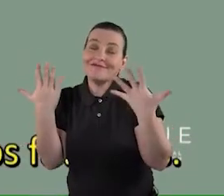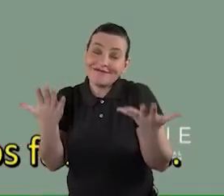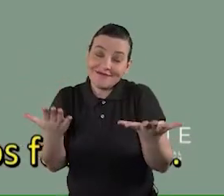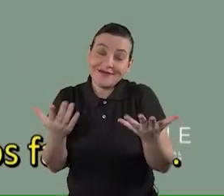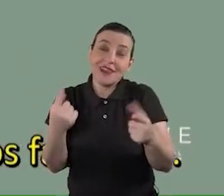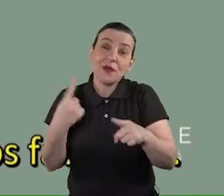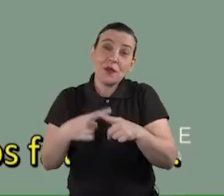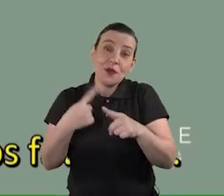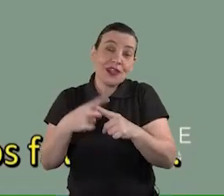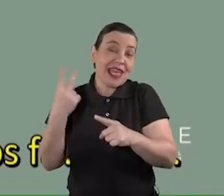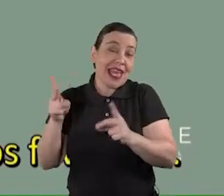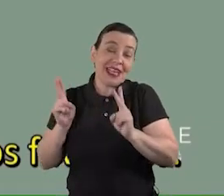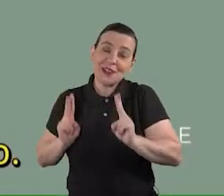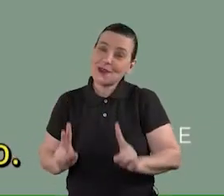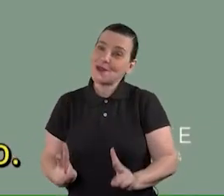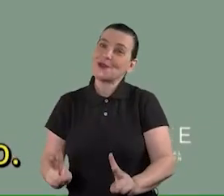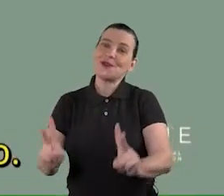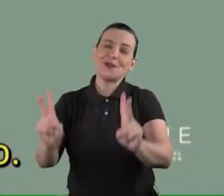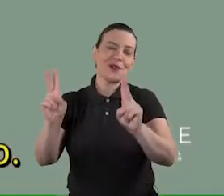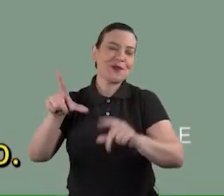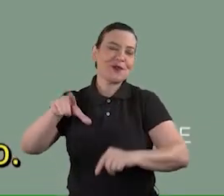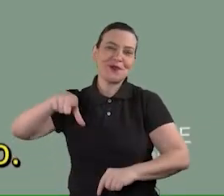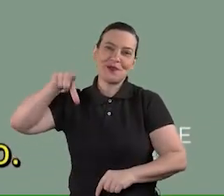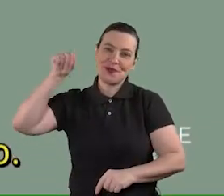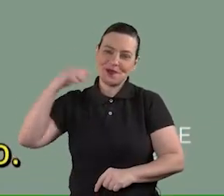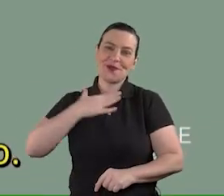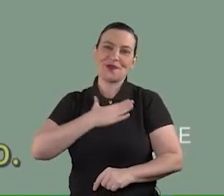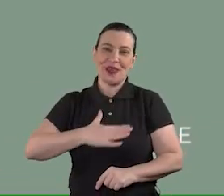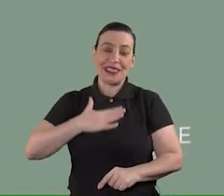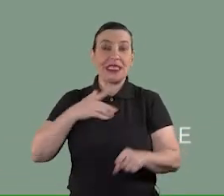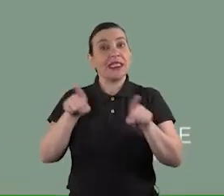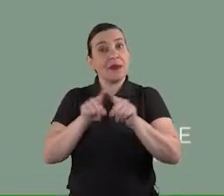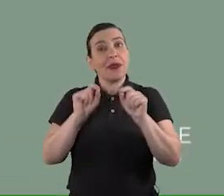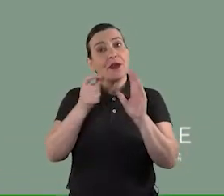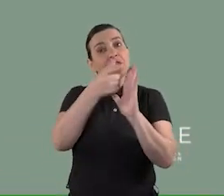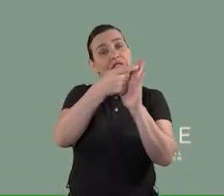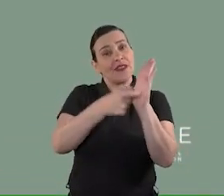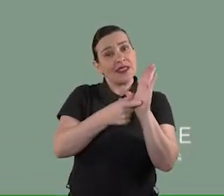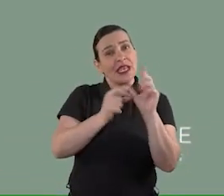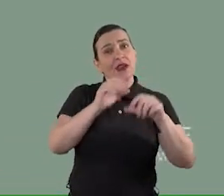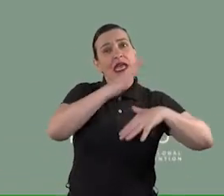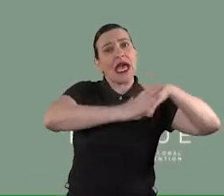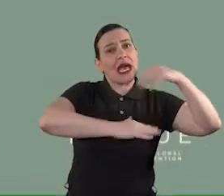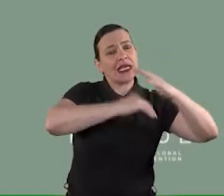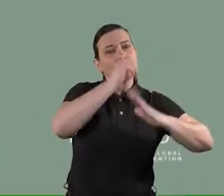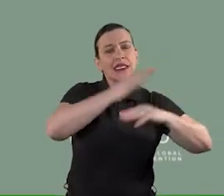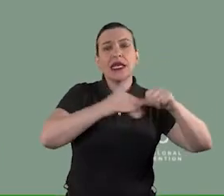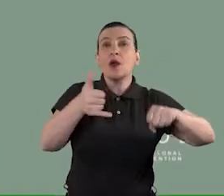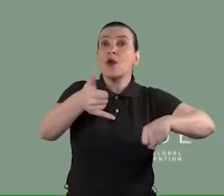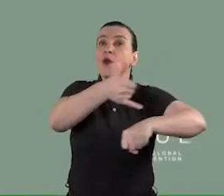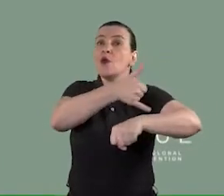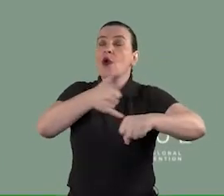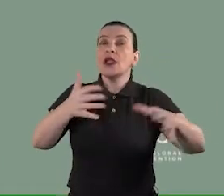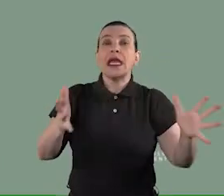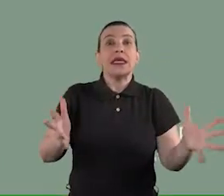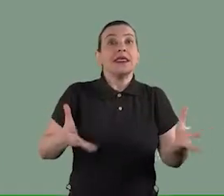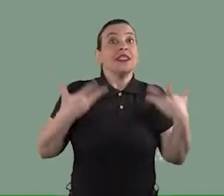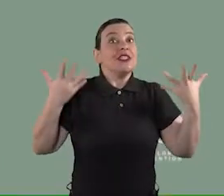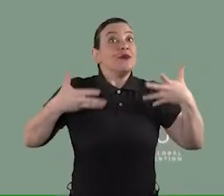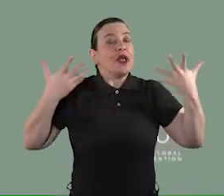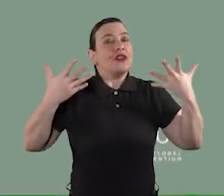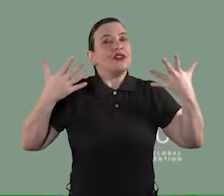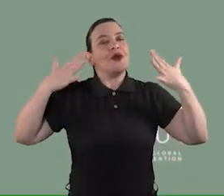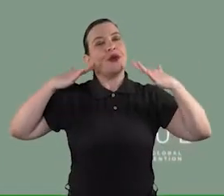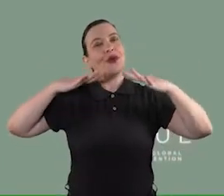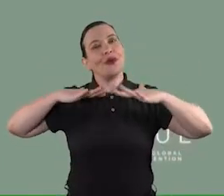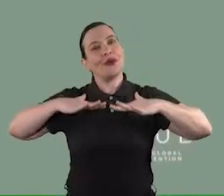porque elas continuam sendo alguns dos nossos favoritos também podemos classificar por ação o óleo é estimulante ou calmante um